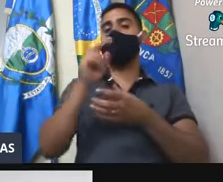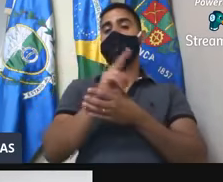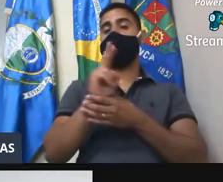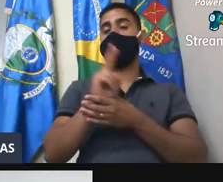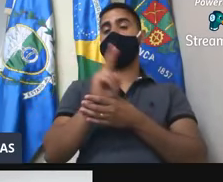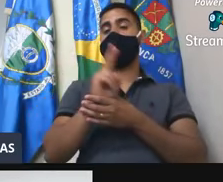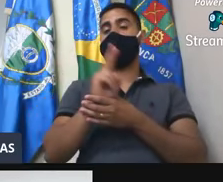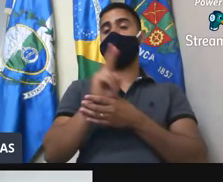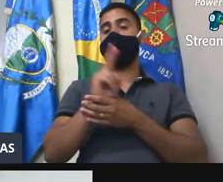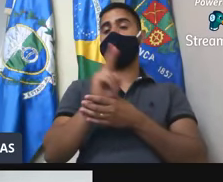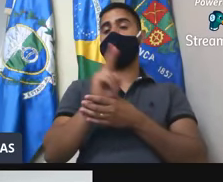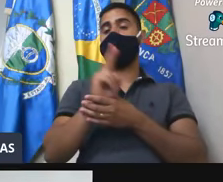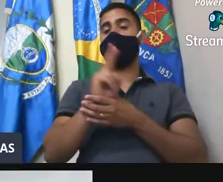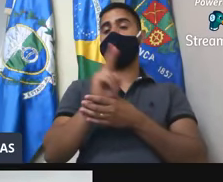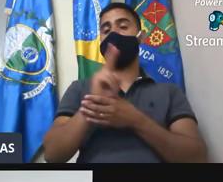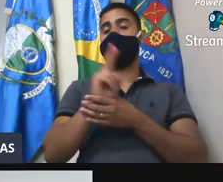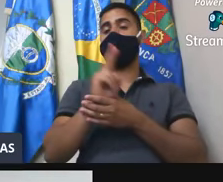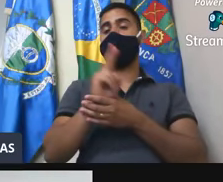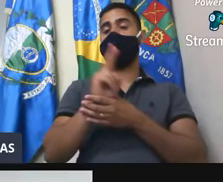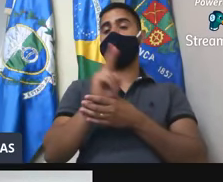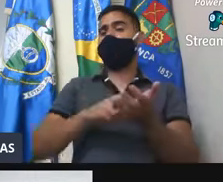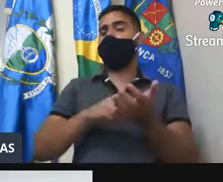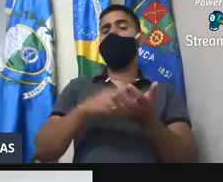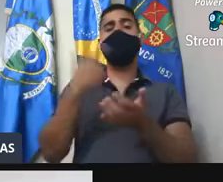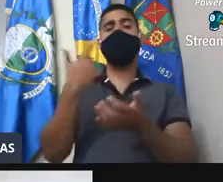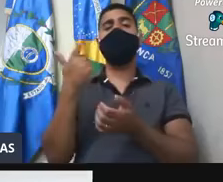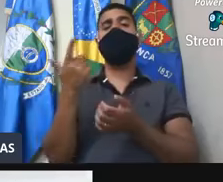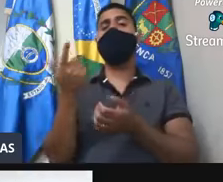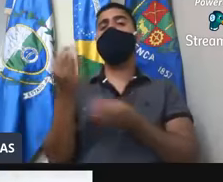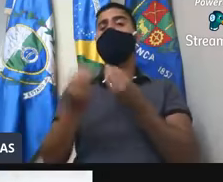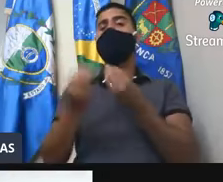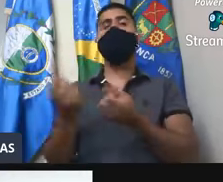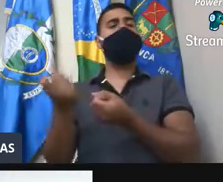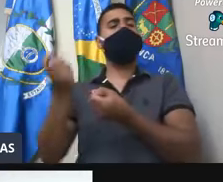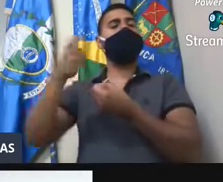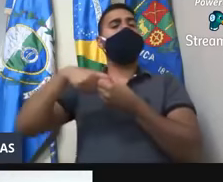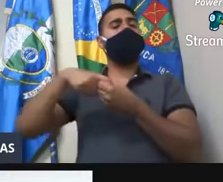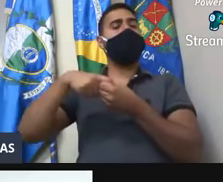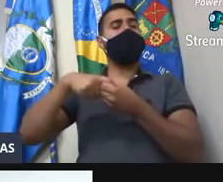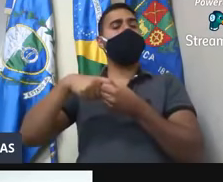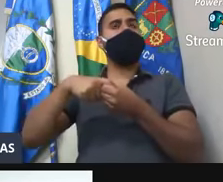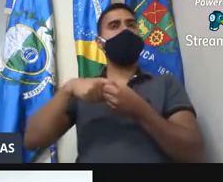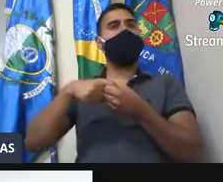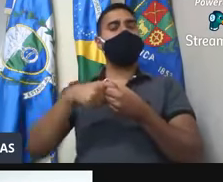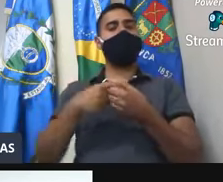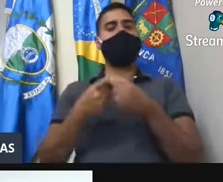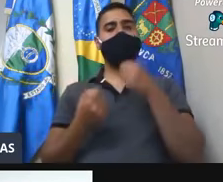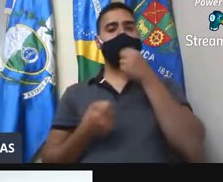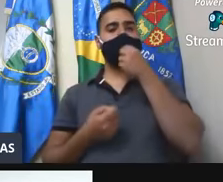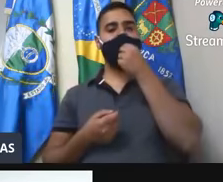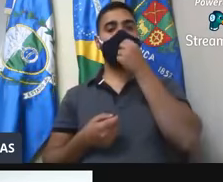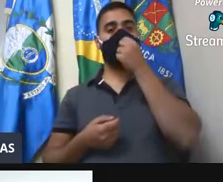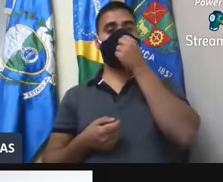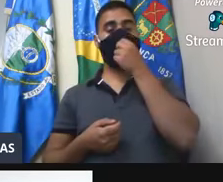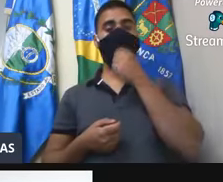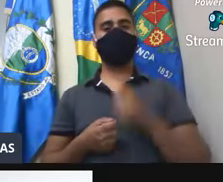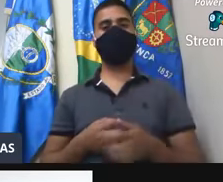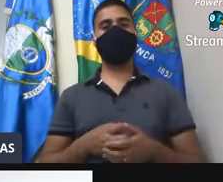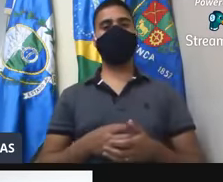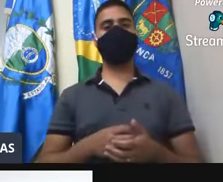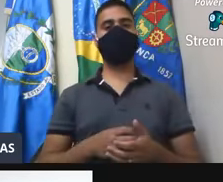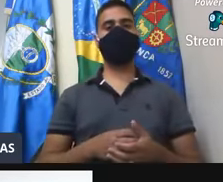Valença, vai para lá no ônibus cedo e não teria, não teria condução para voltar, né.